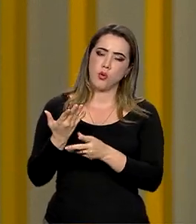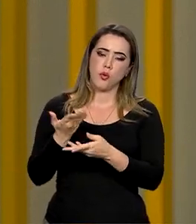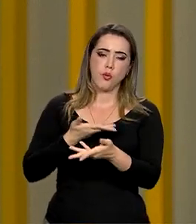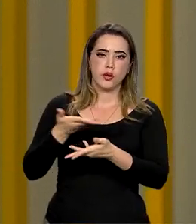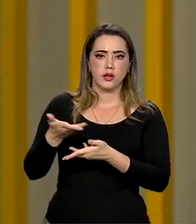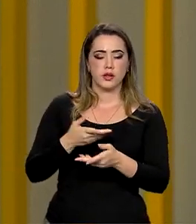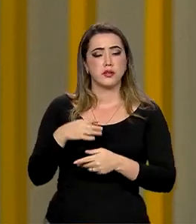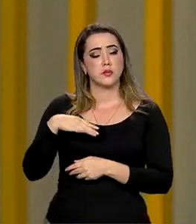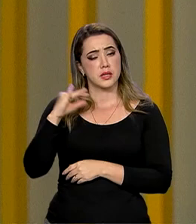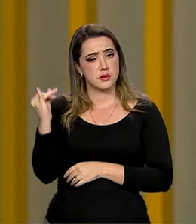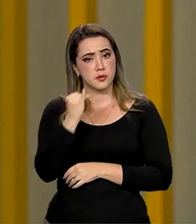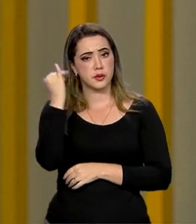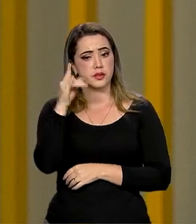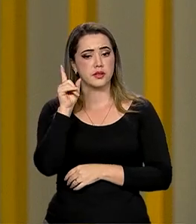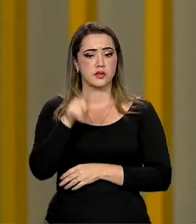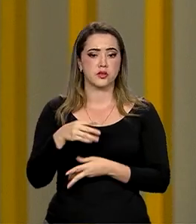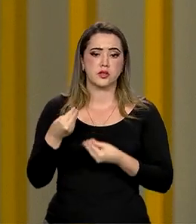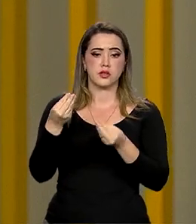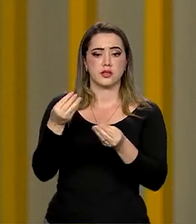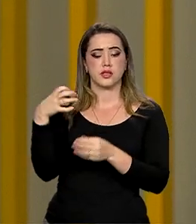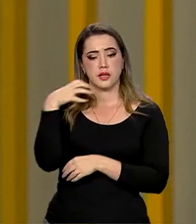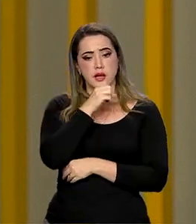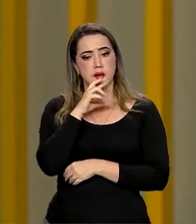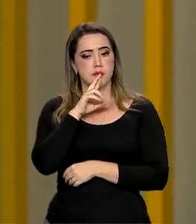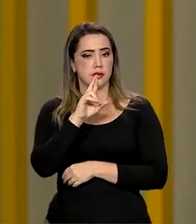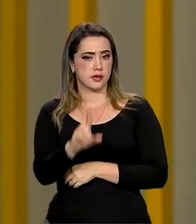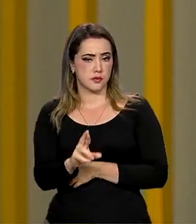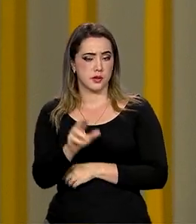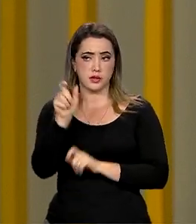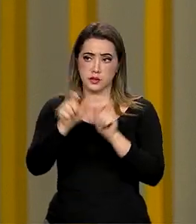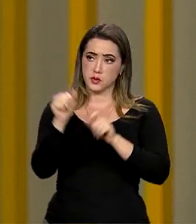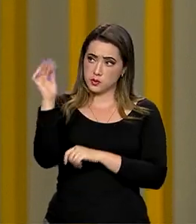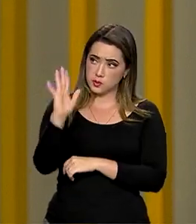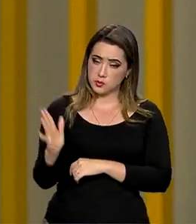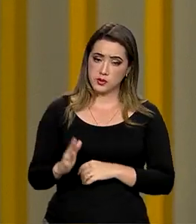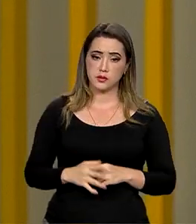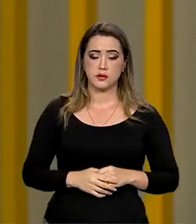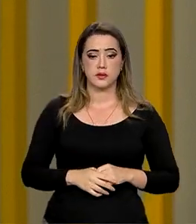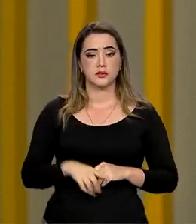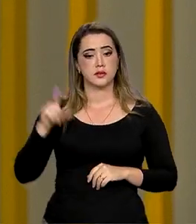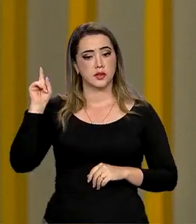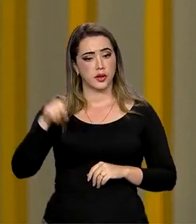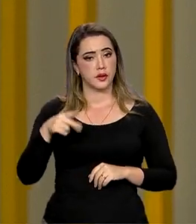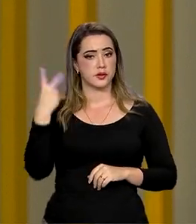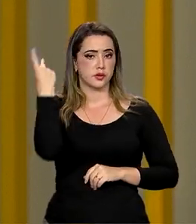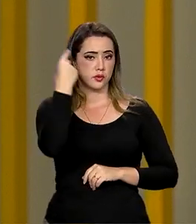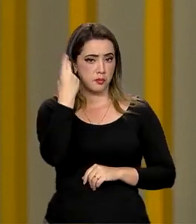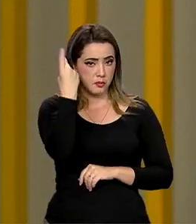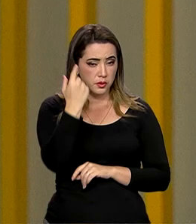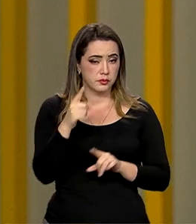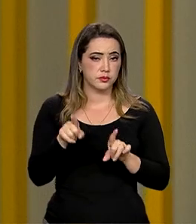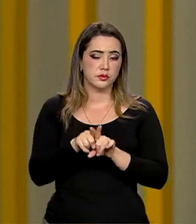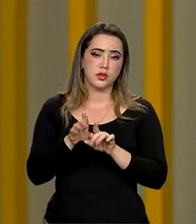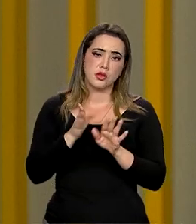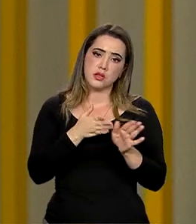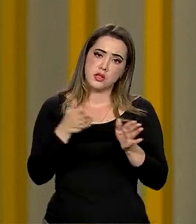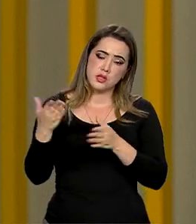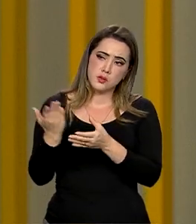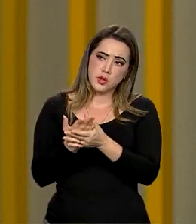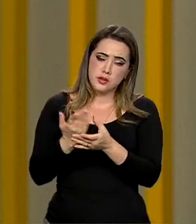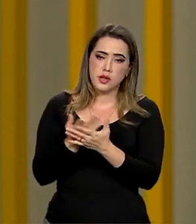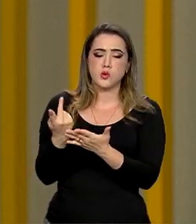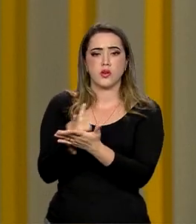importantes para humanizar o atendimento é entregar rápida resposta ao brasileiro. É natural que, nesse processo, ocorram erros,